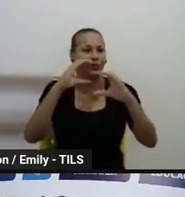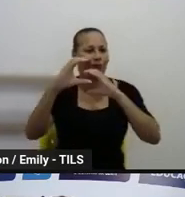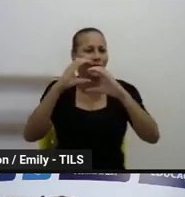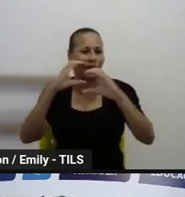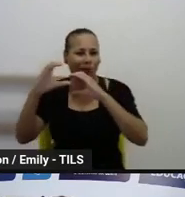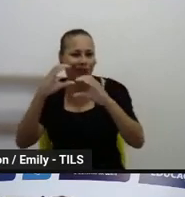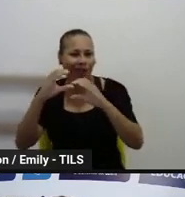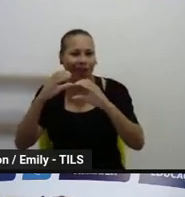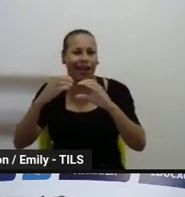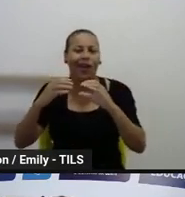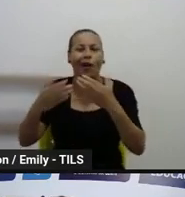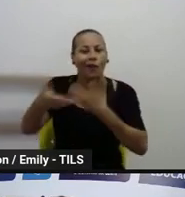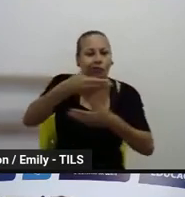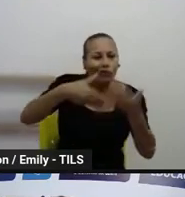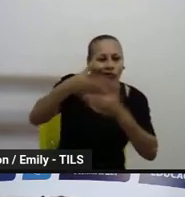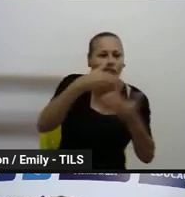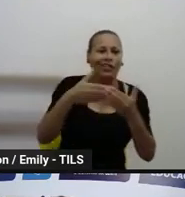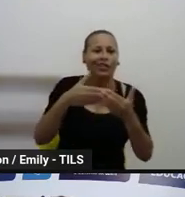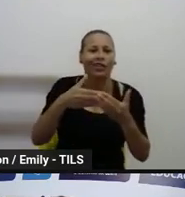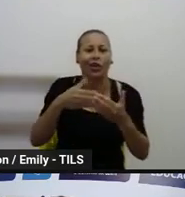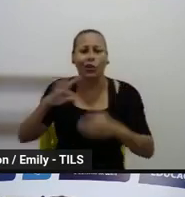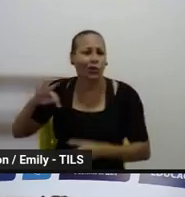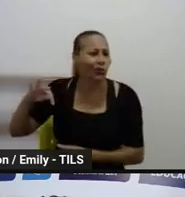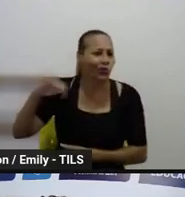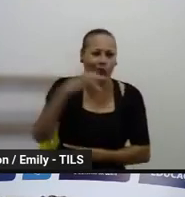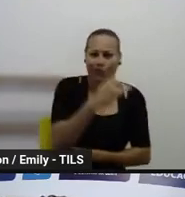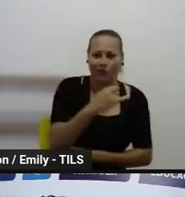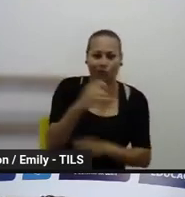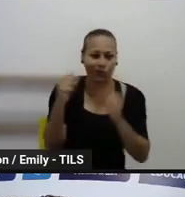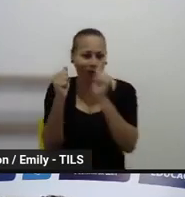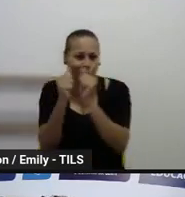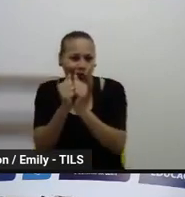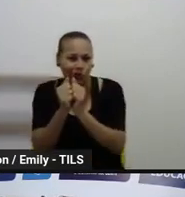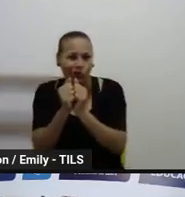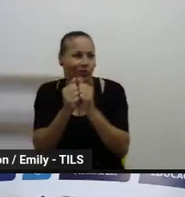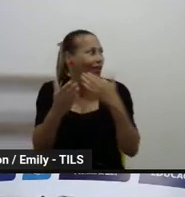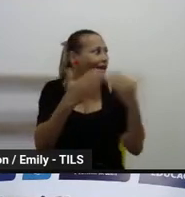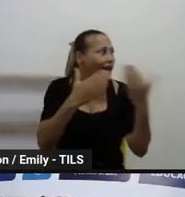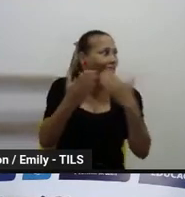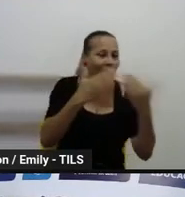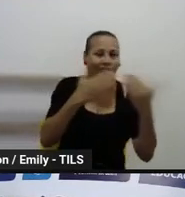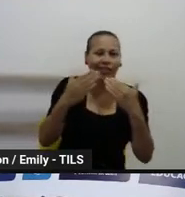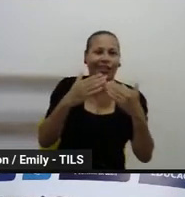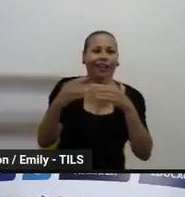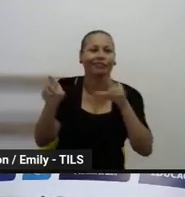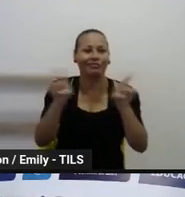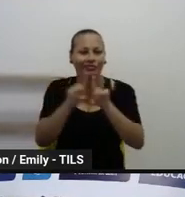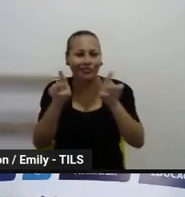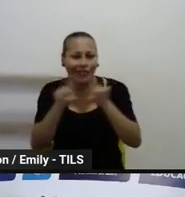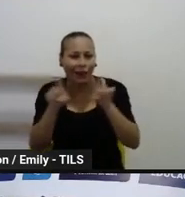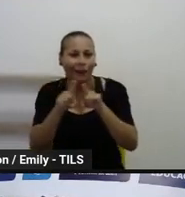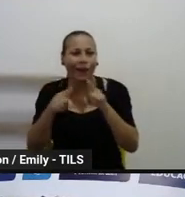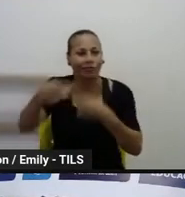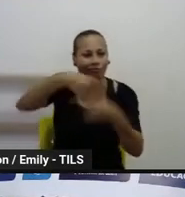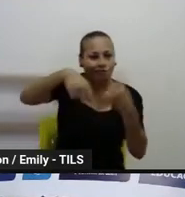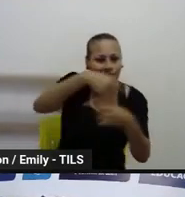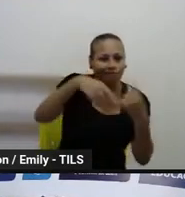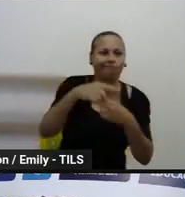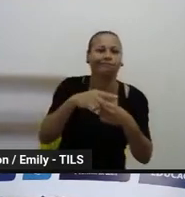os professores, os gestores, né, a gente já tem um diálogo mais aproximado com os gestores, mas com vocês, professores, isso também é importante,